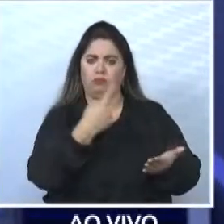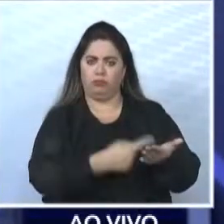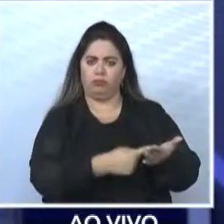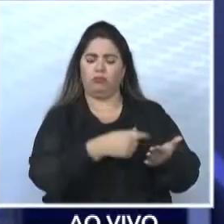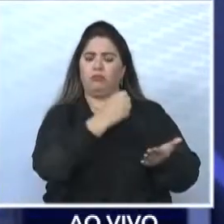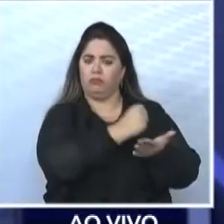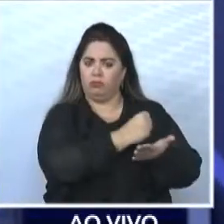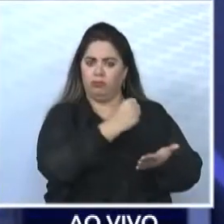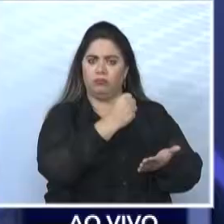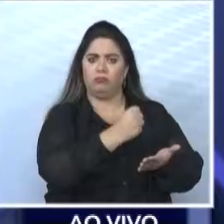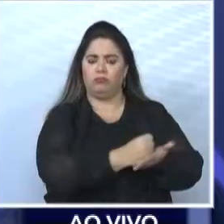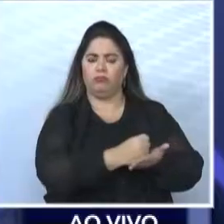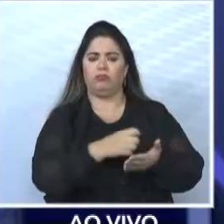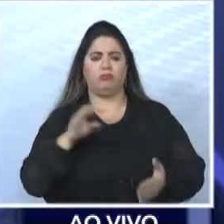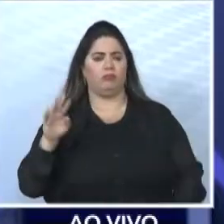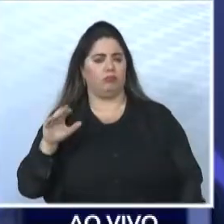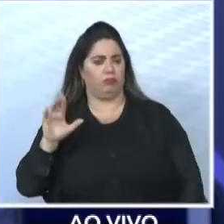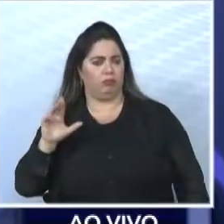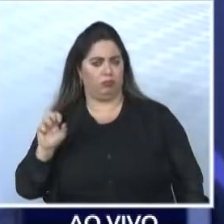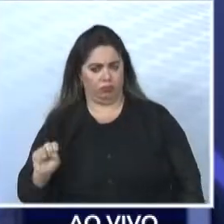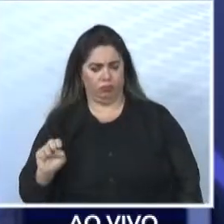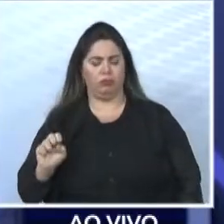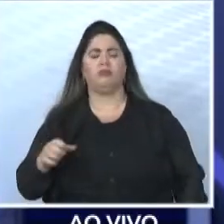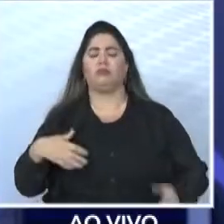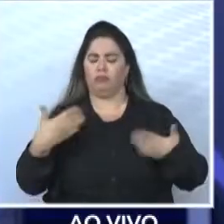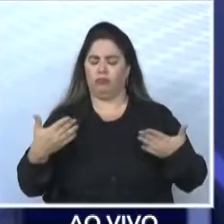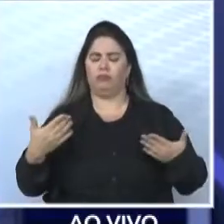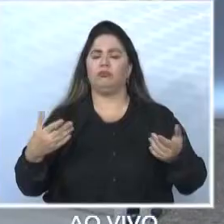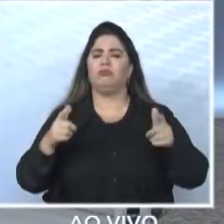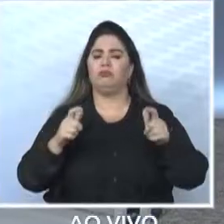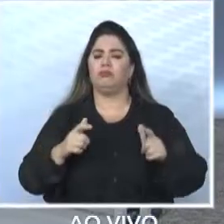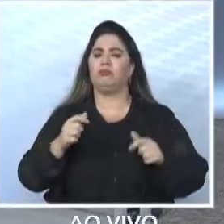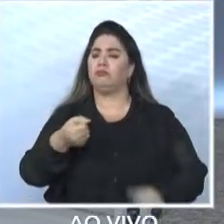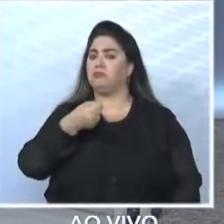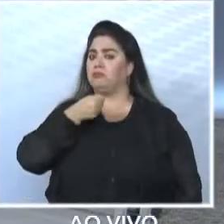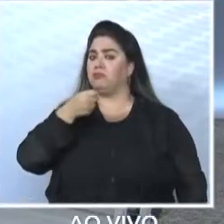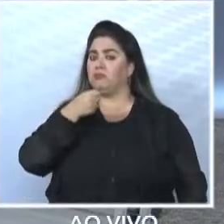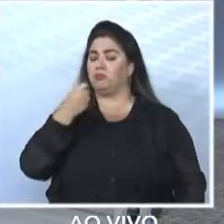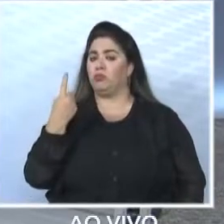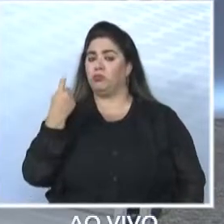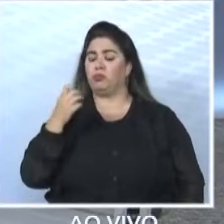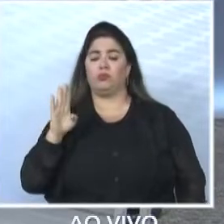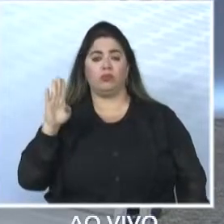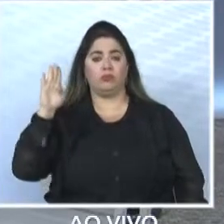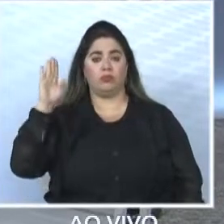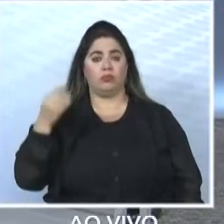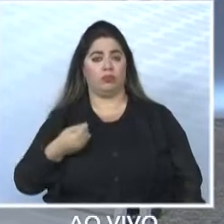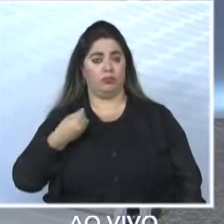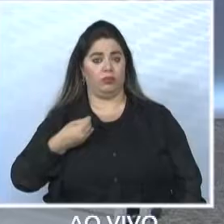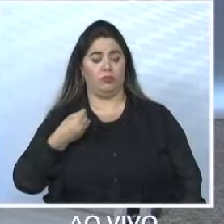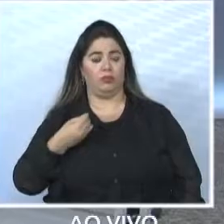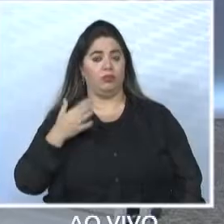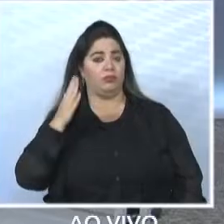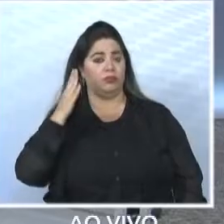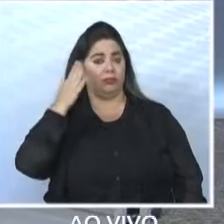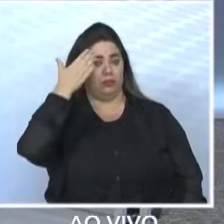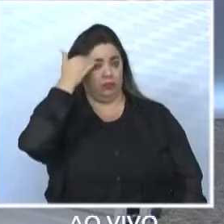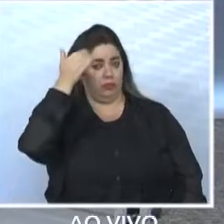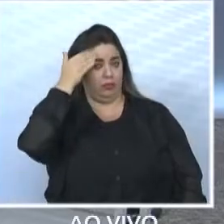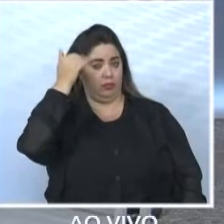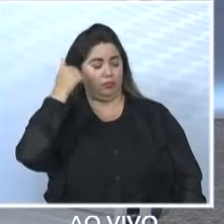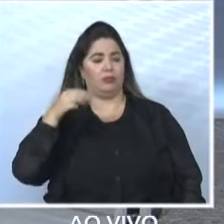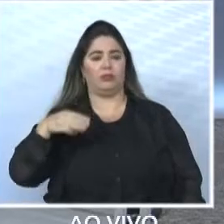debate agora dá lugar a uma entrevista com um único candidato presente, Alexandre Ferreira, do MDB.